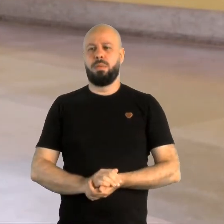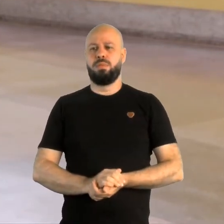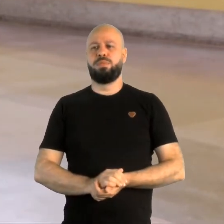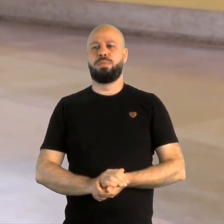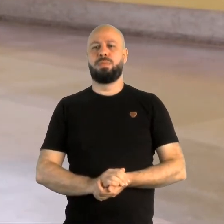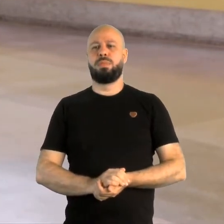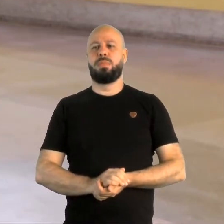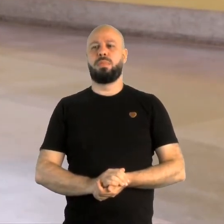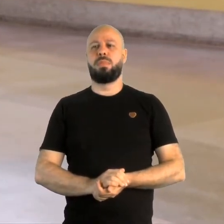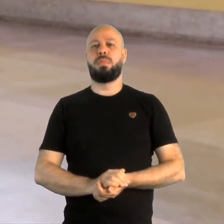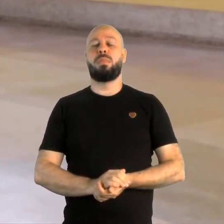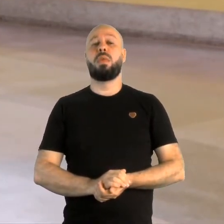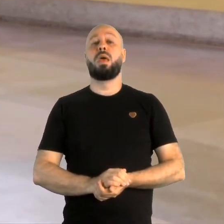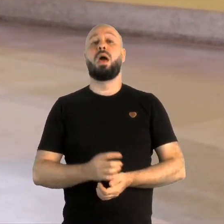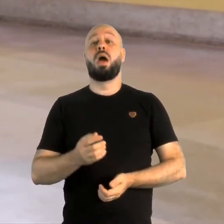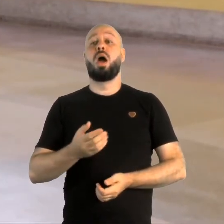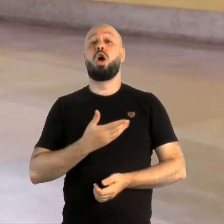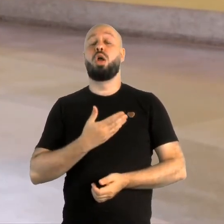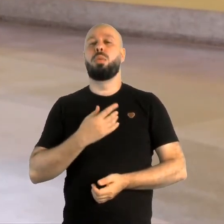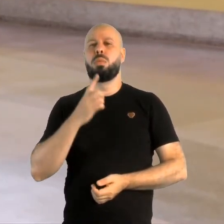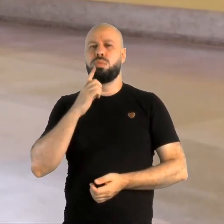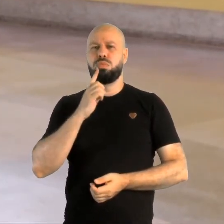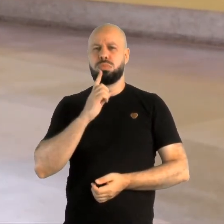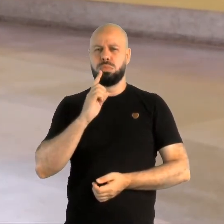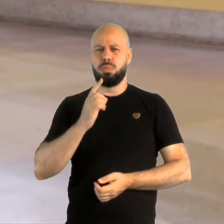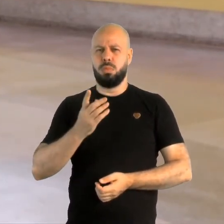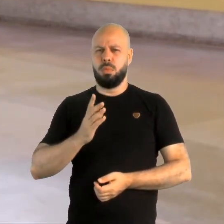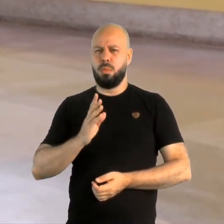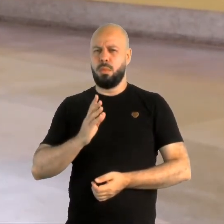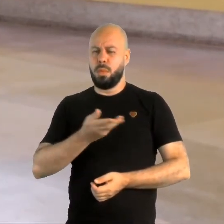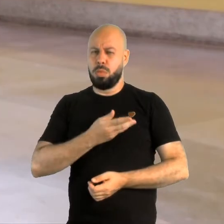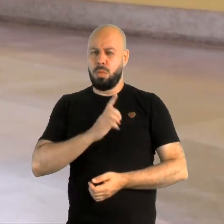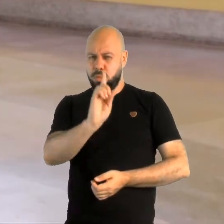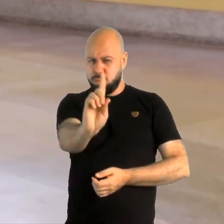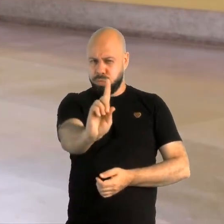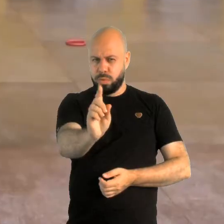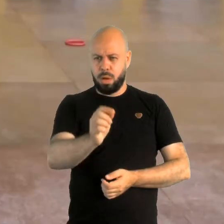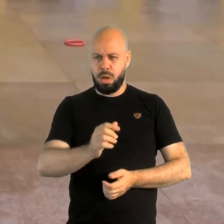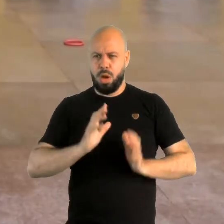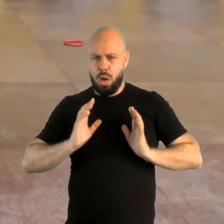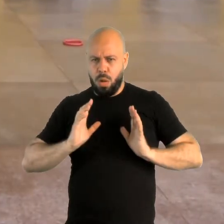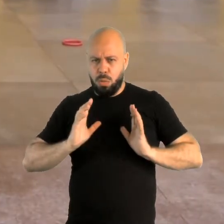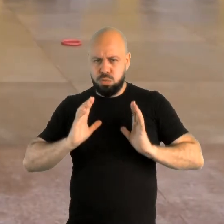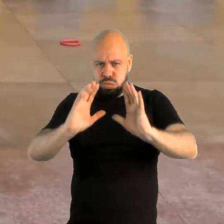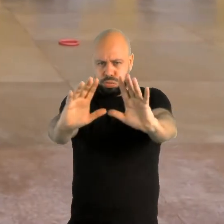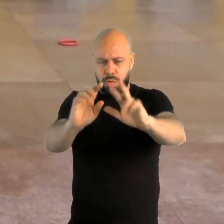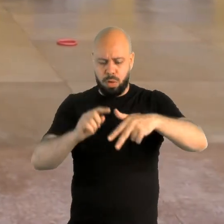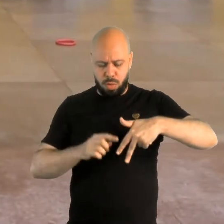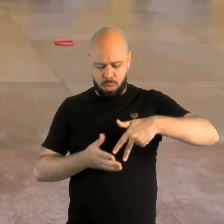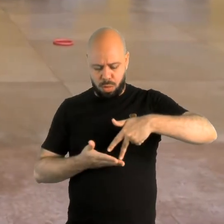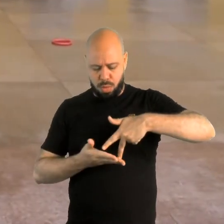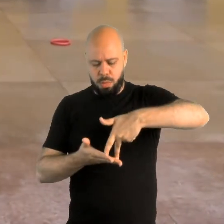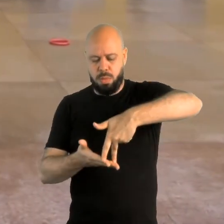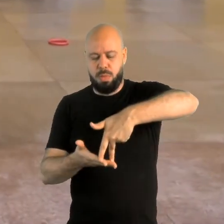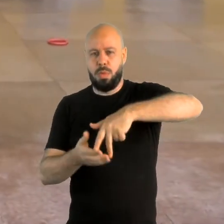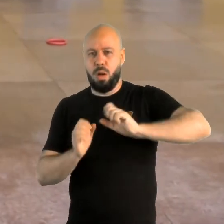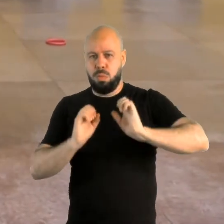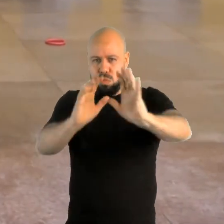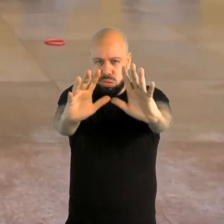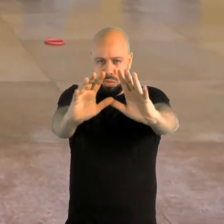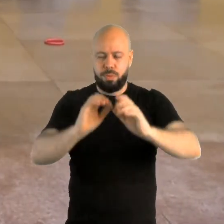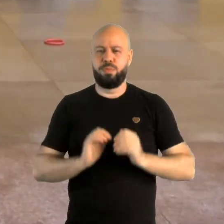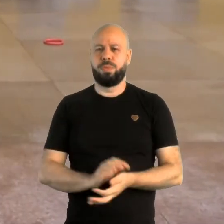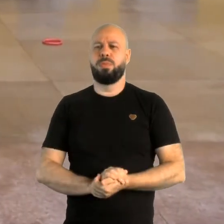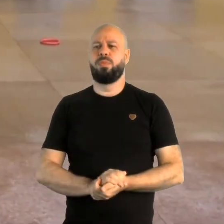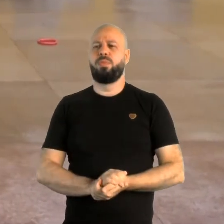Agora o meu colega está na minha frente. Eu vou pegar, soltar a bola para a frente. Meu